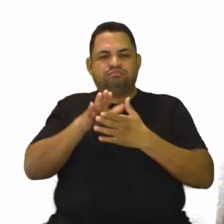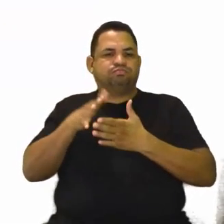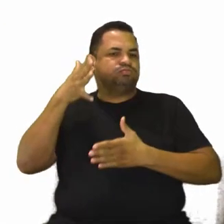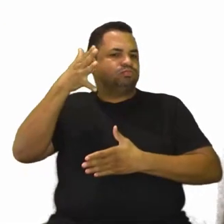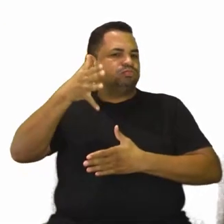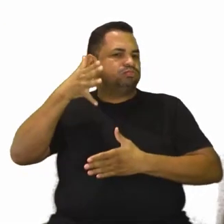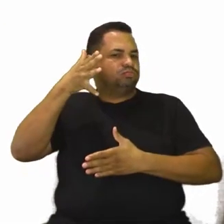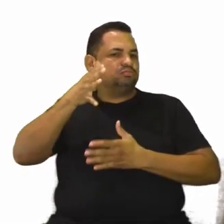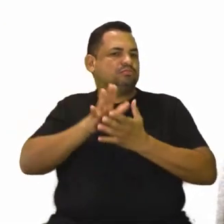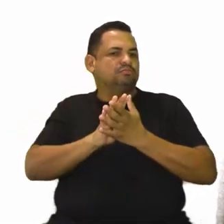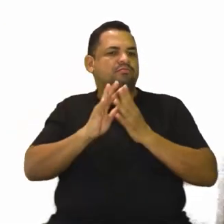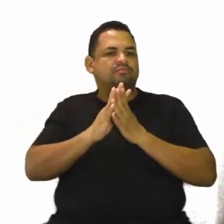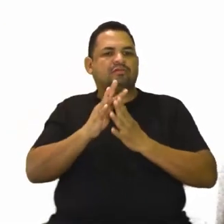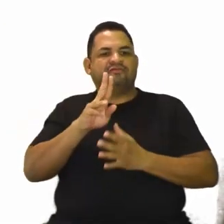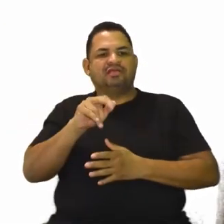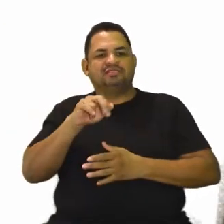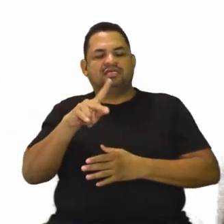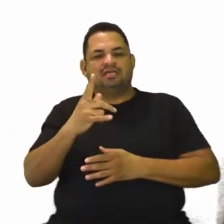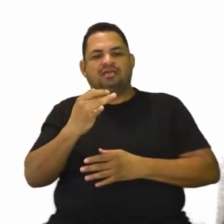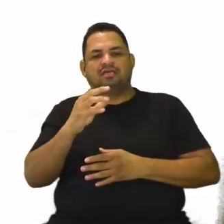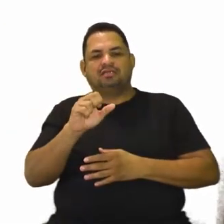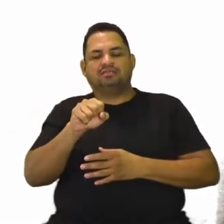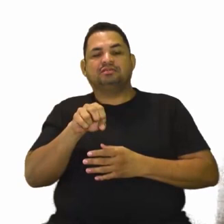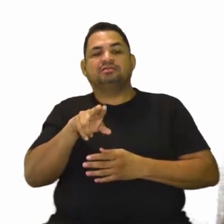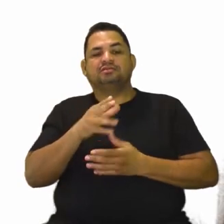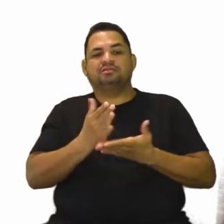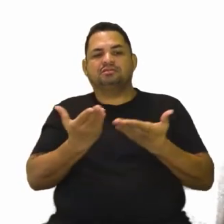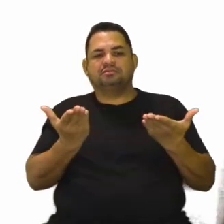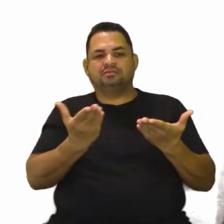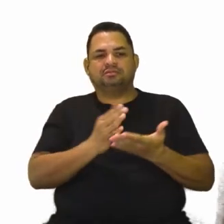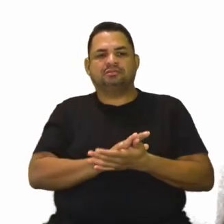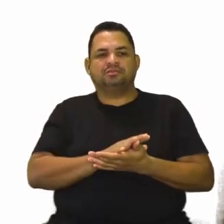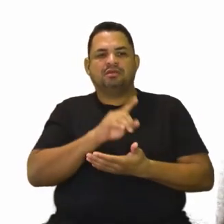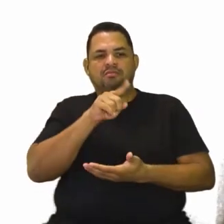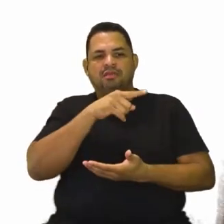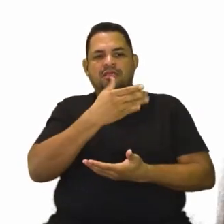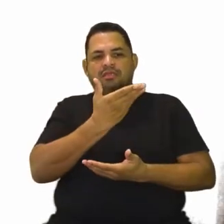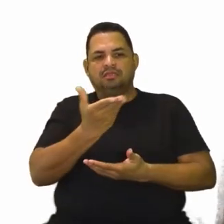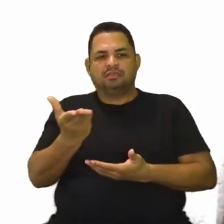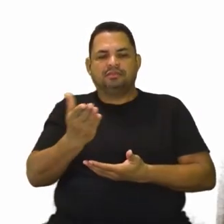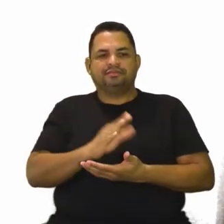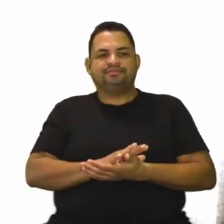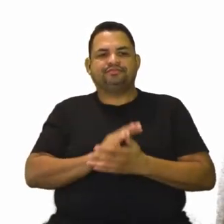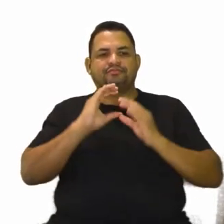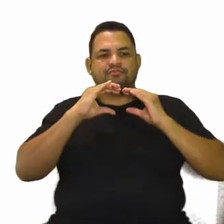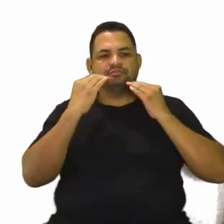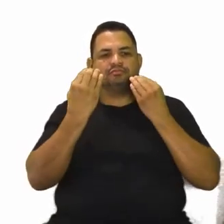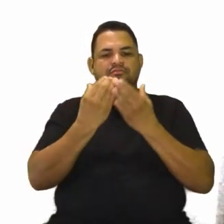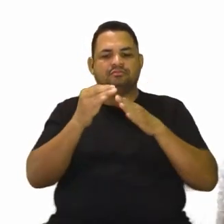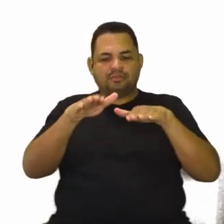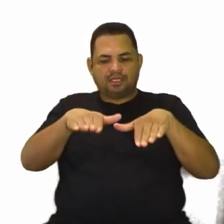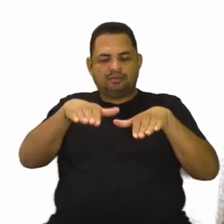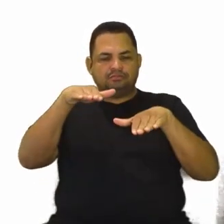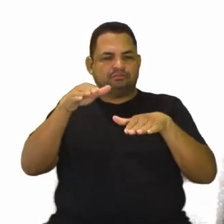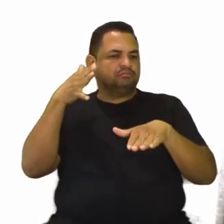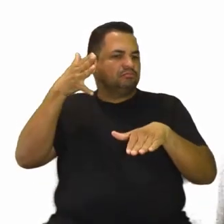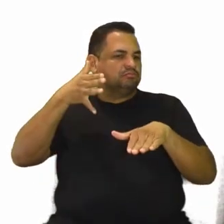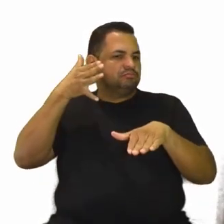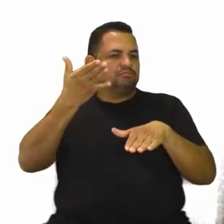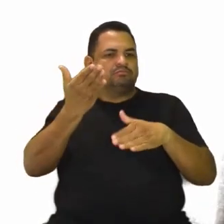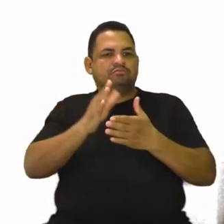essa conferência de par adversários aí, que nós vamos observar, vamos colocar um marcadorzinho de texto aqui, essa conferência de par adversários,